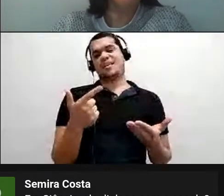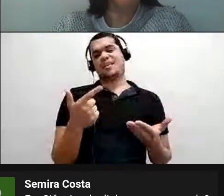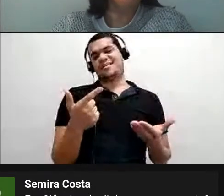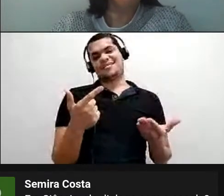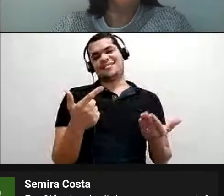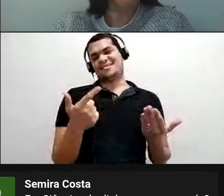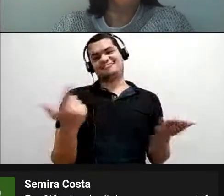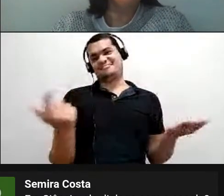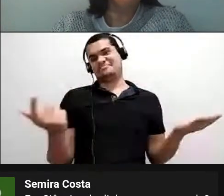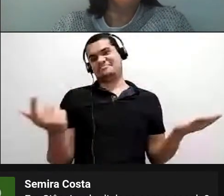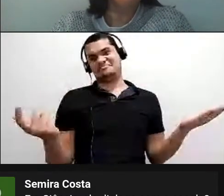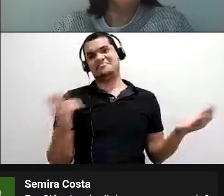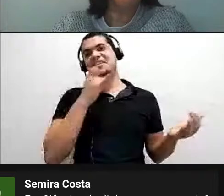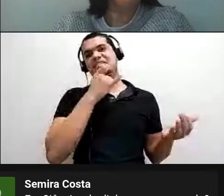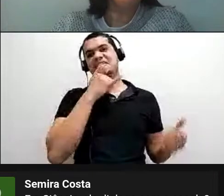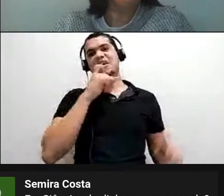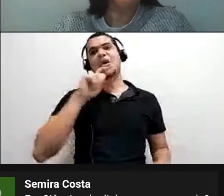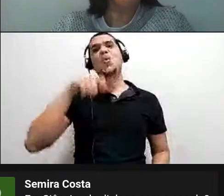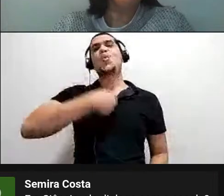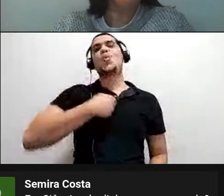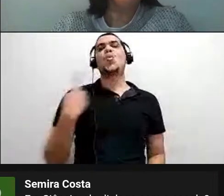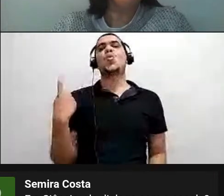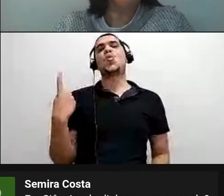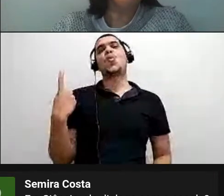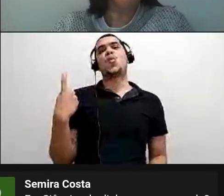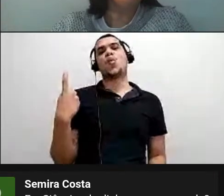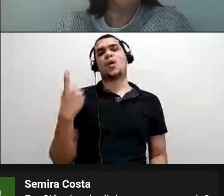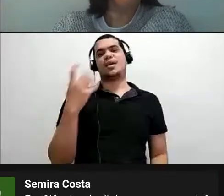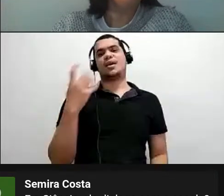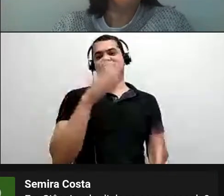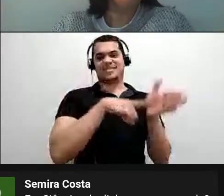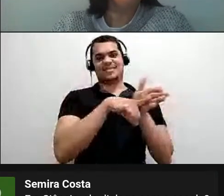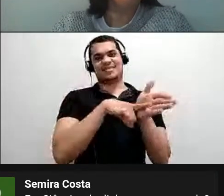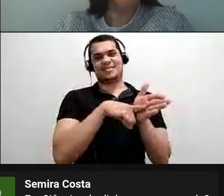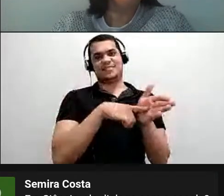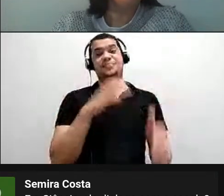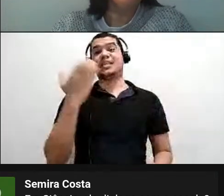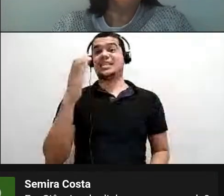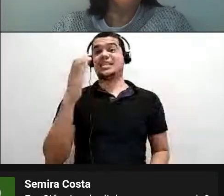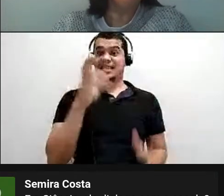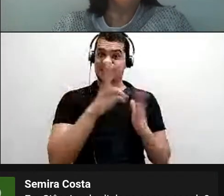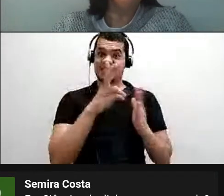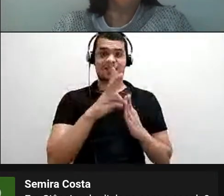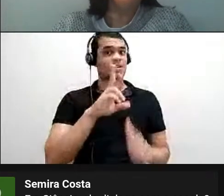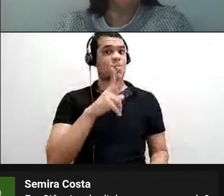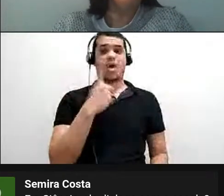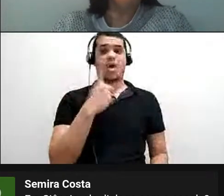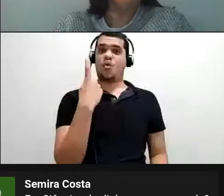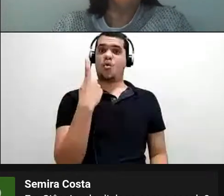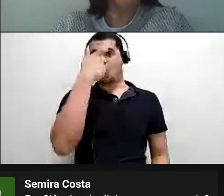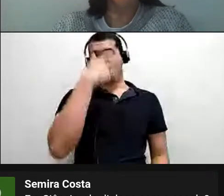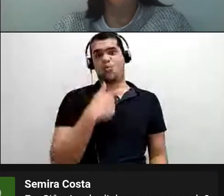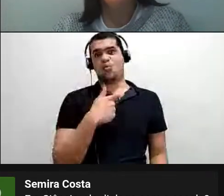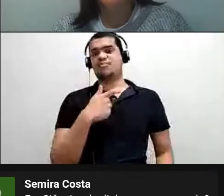existir como sendo a única ciência. A ciência indígena não se pretende única, ela se pretende coletiva.